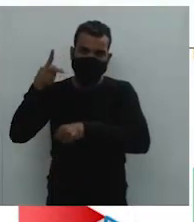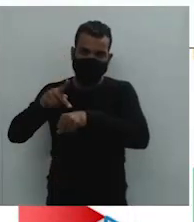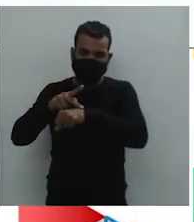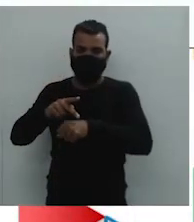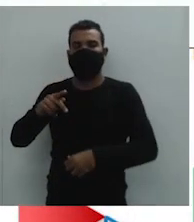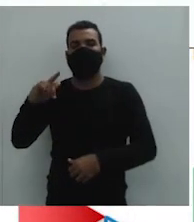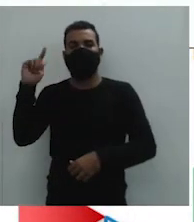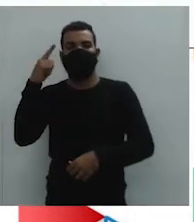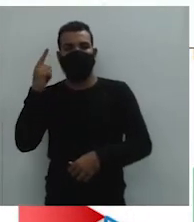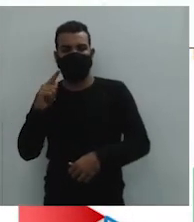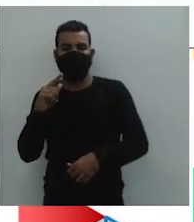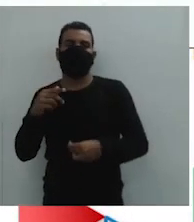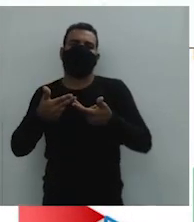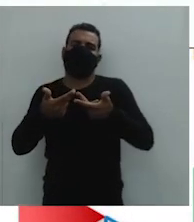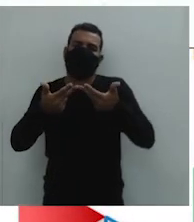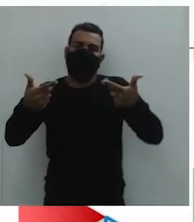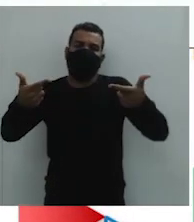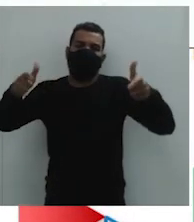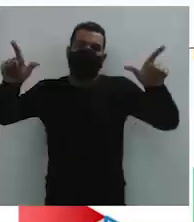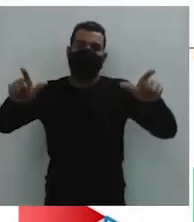Goiás e além de outras.